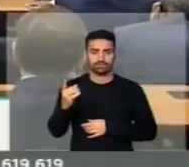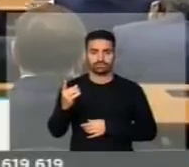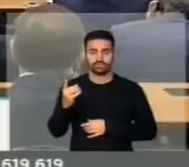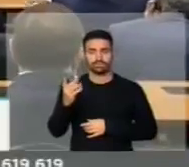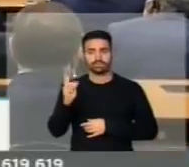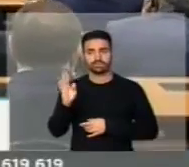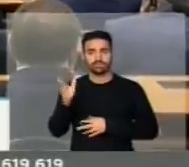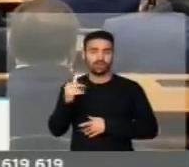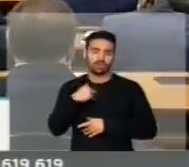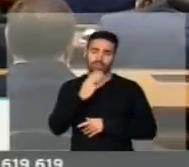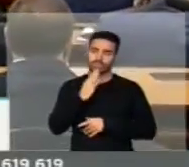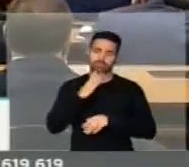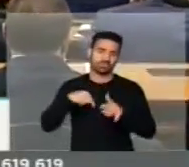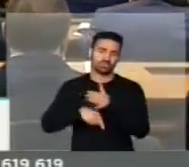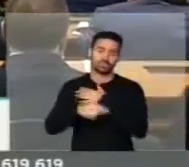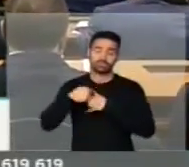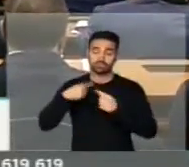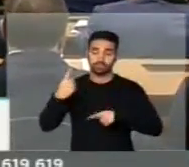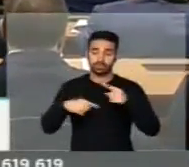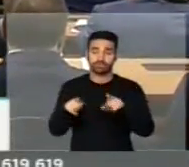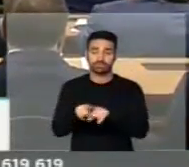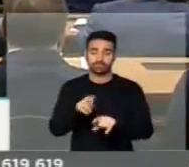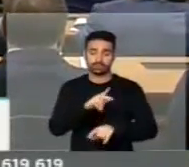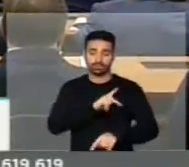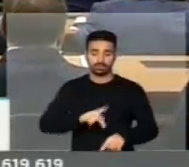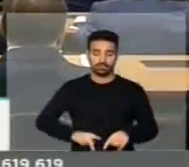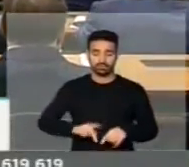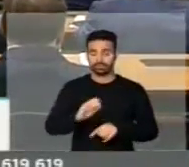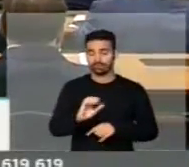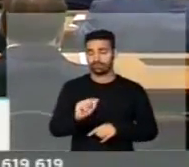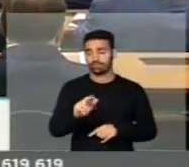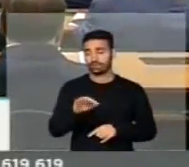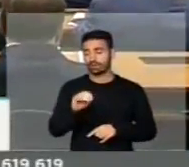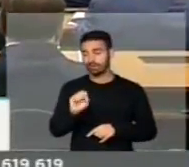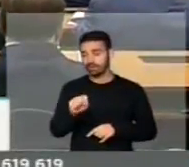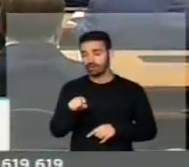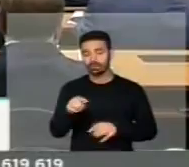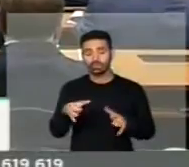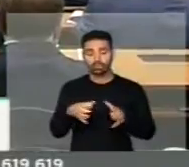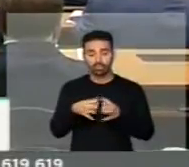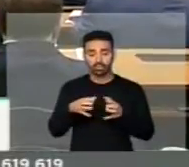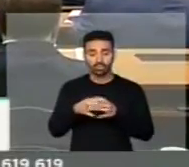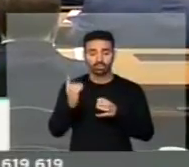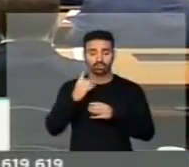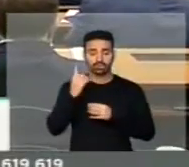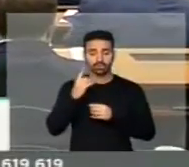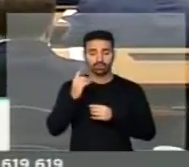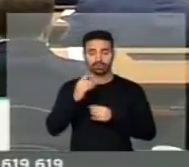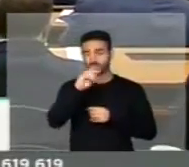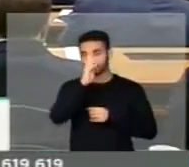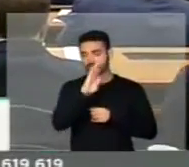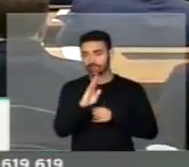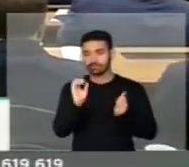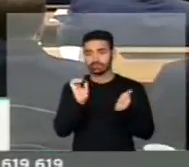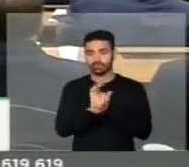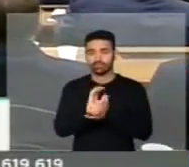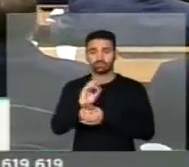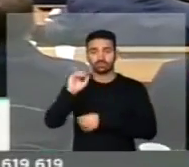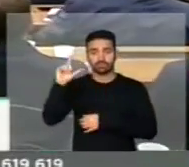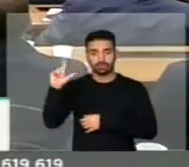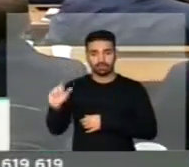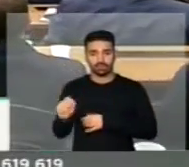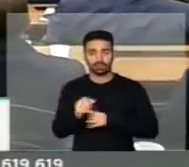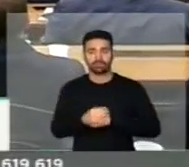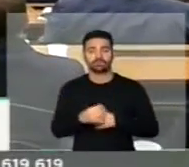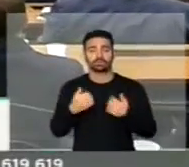permite a representação de comunidades ultramarinas, ou seja, de pessoas que têm nacionalidade italiana, mas vivem em outras